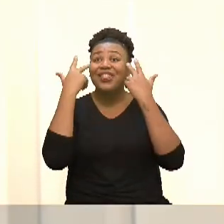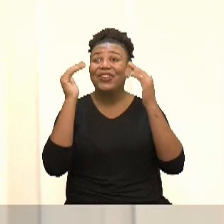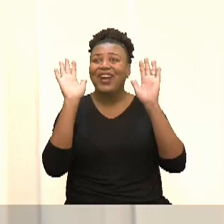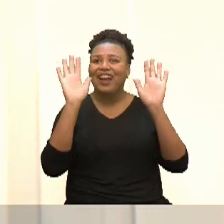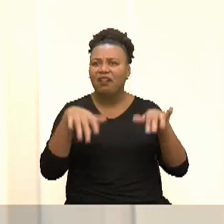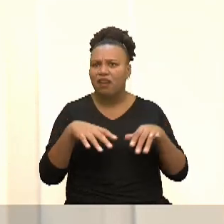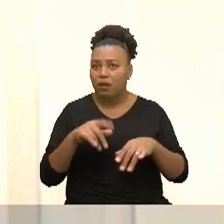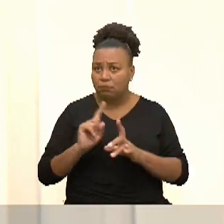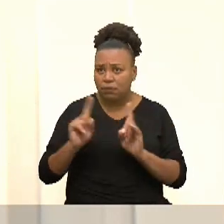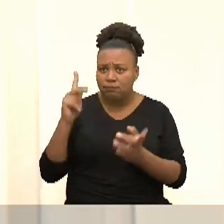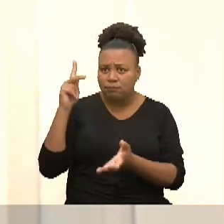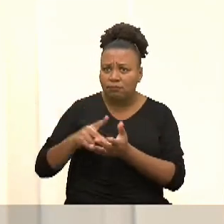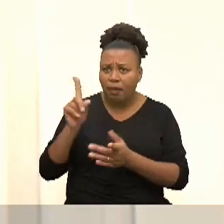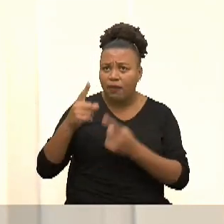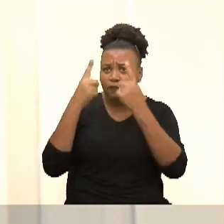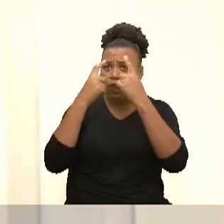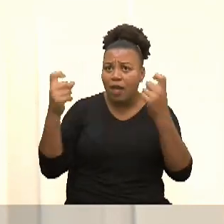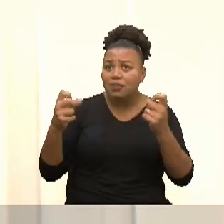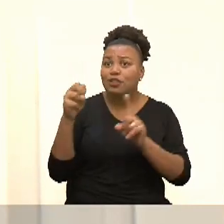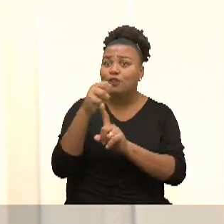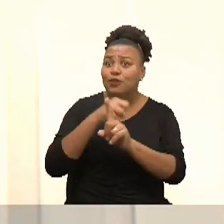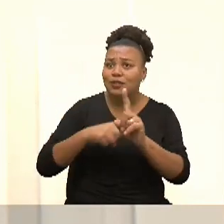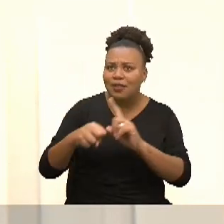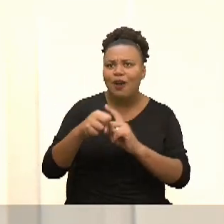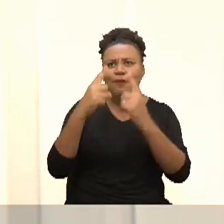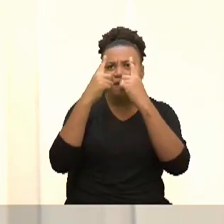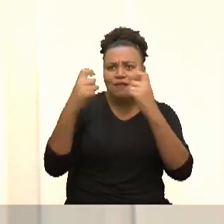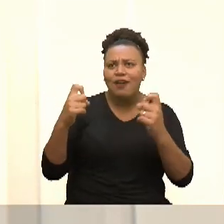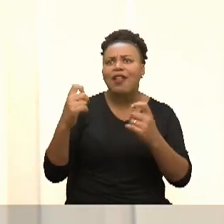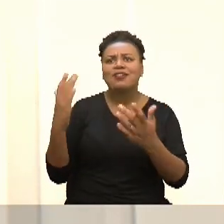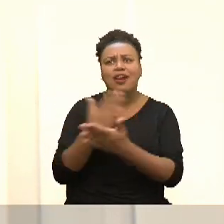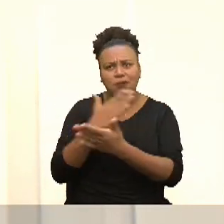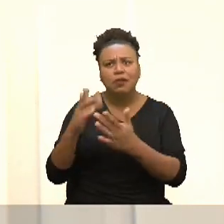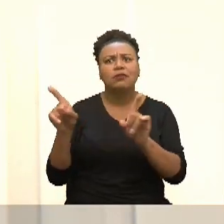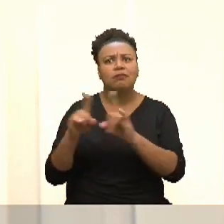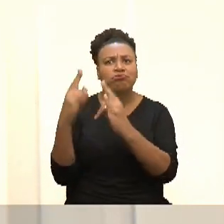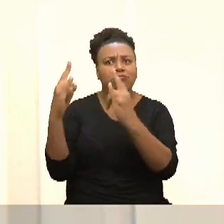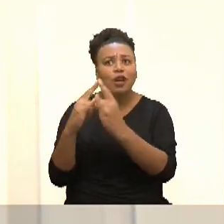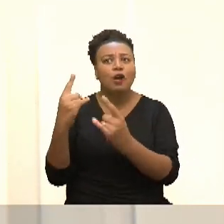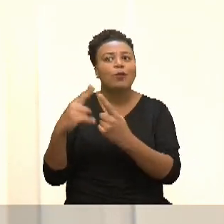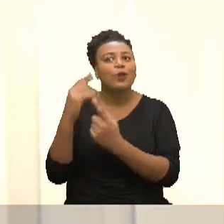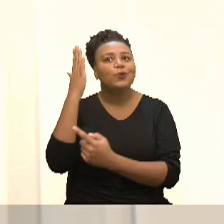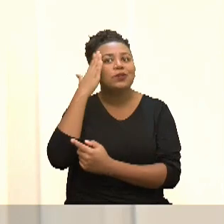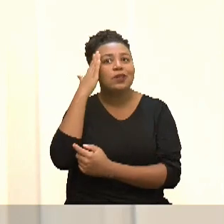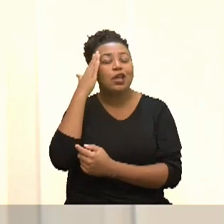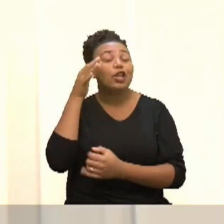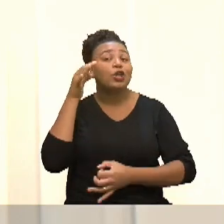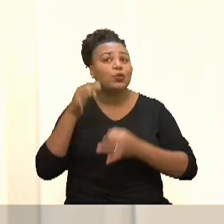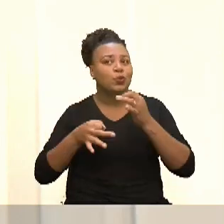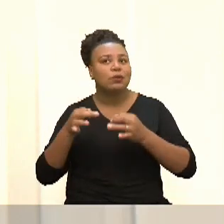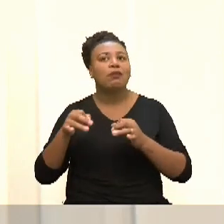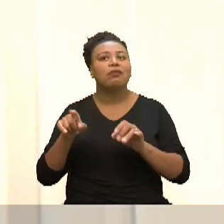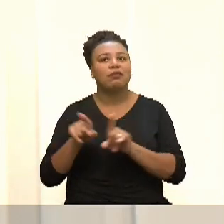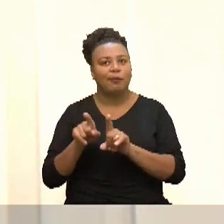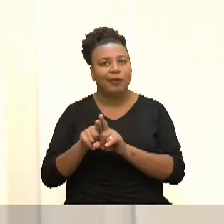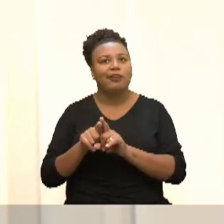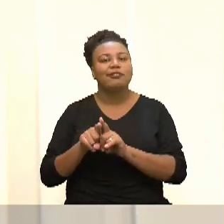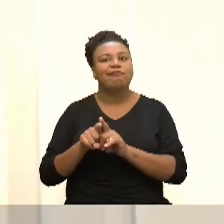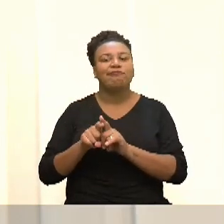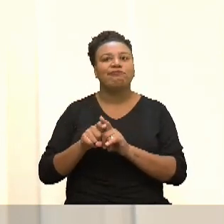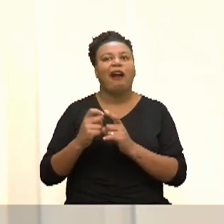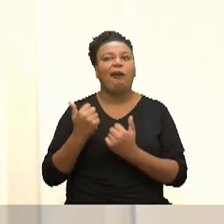fosse uma violência uma violência social uma violência muitas vezes institucional porque eu sei que o judiciário também chancela essas